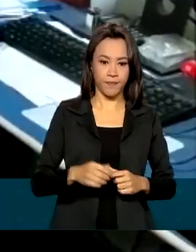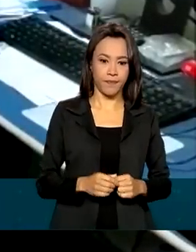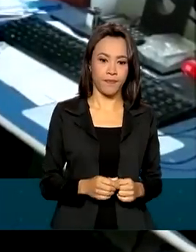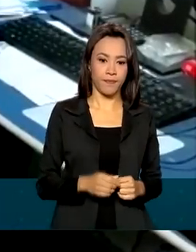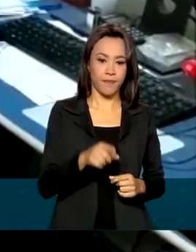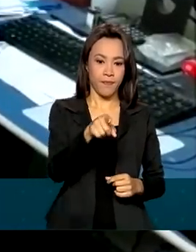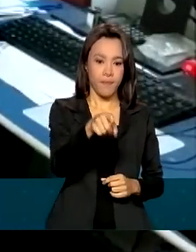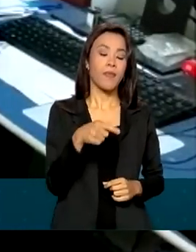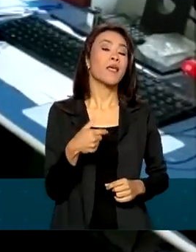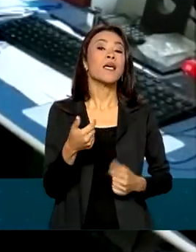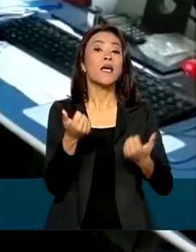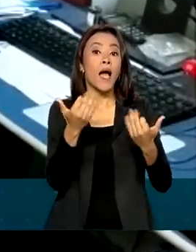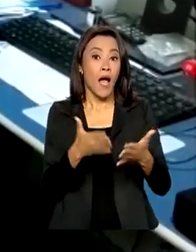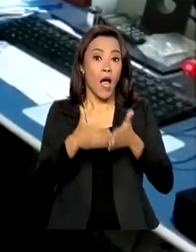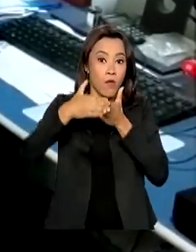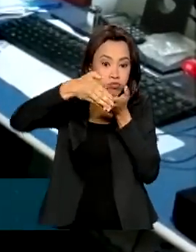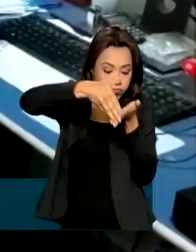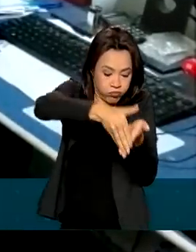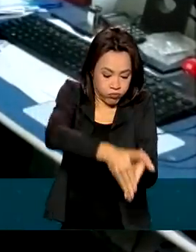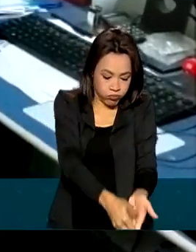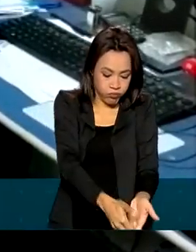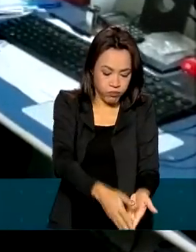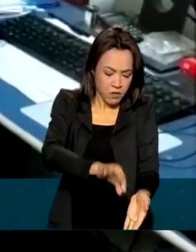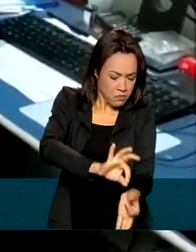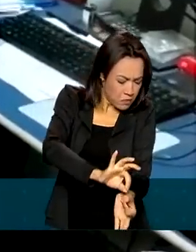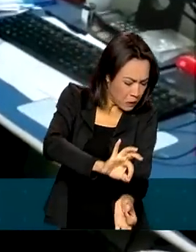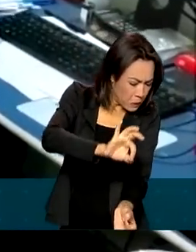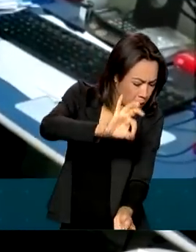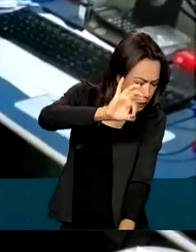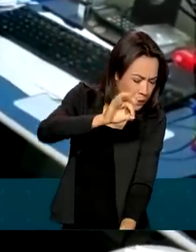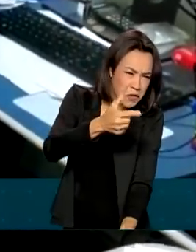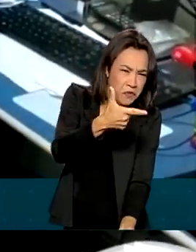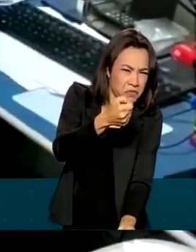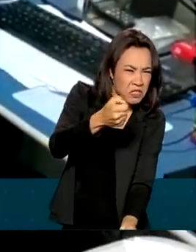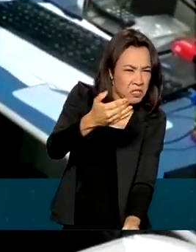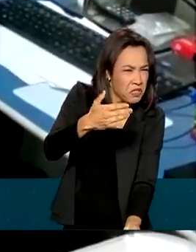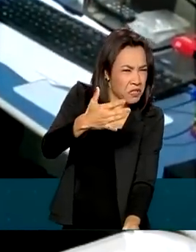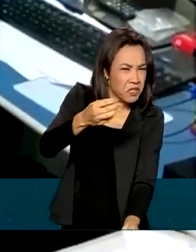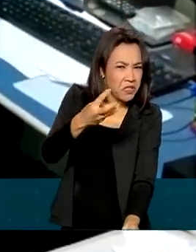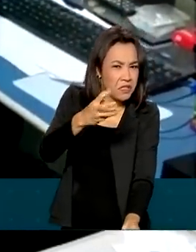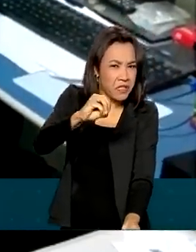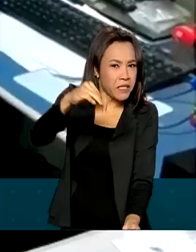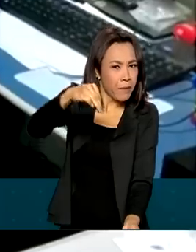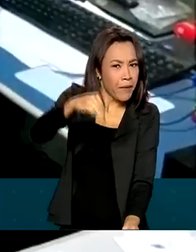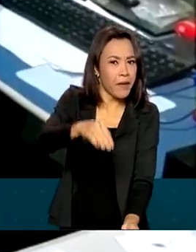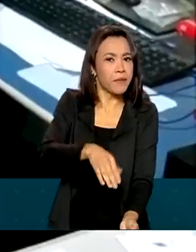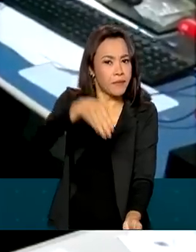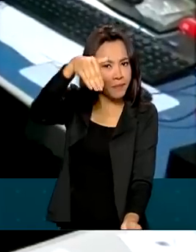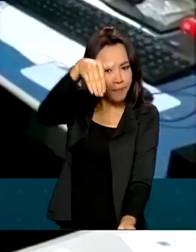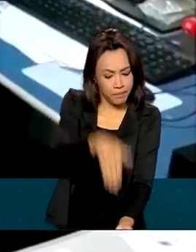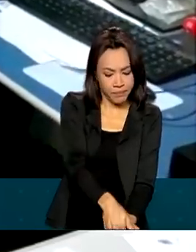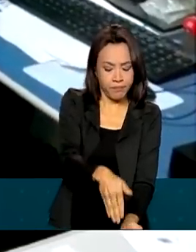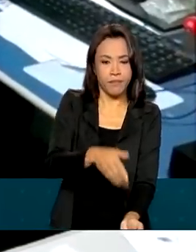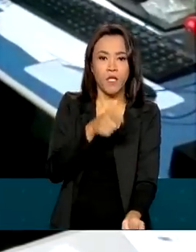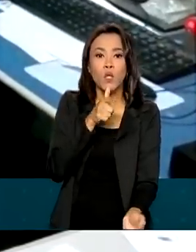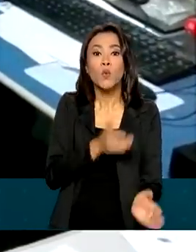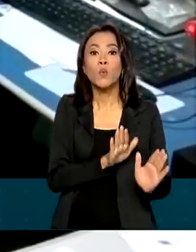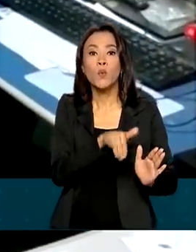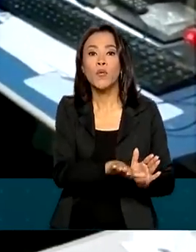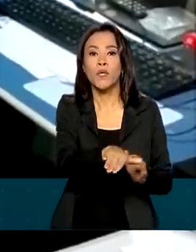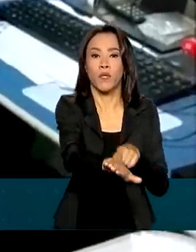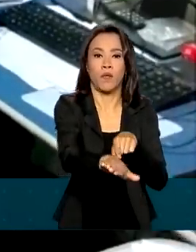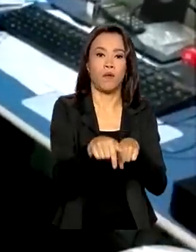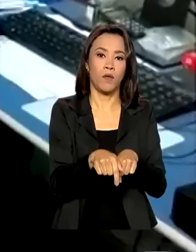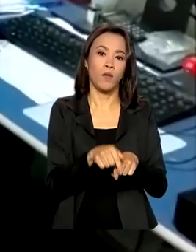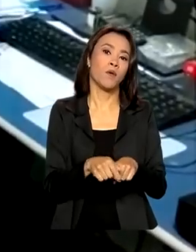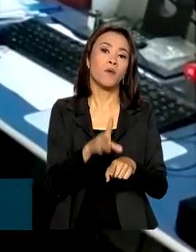lancha encontrava-se submersa a cerca de 20, 30 metros da margem direita do rio Itacoaí. E, além